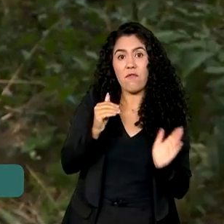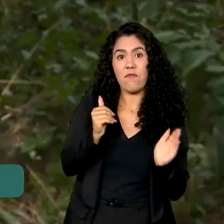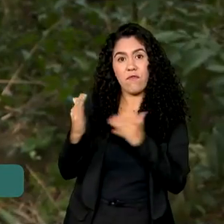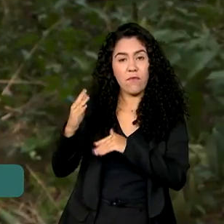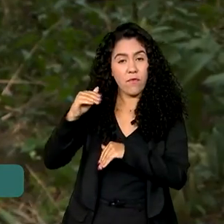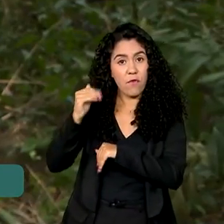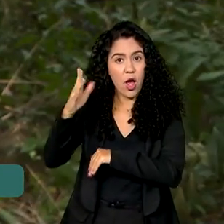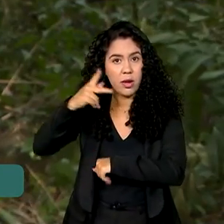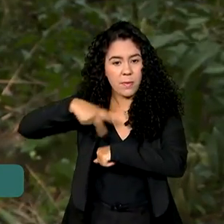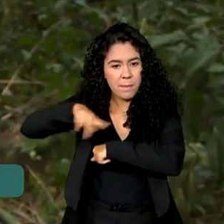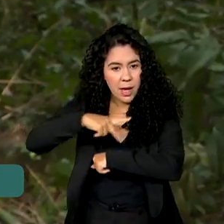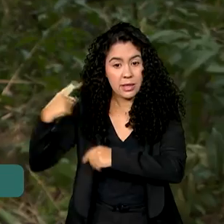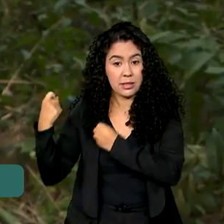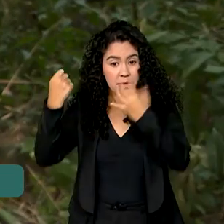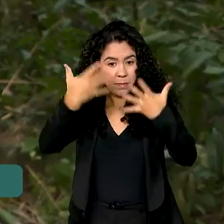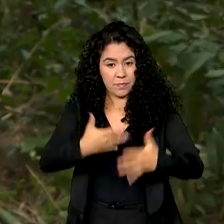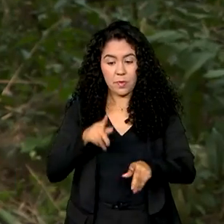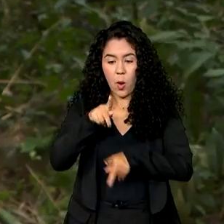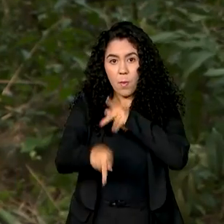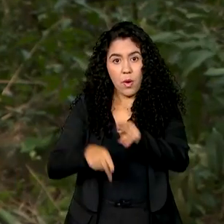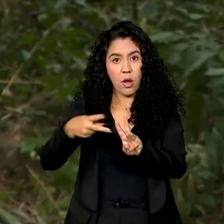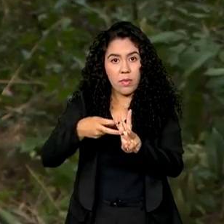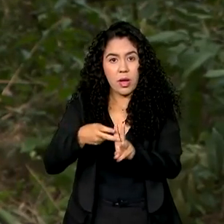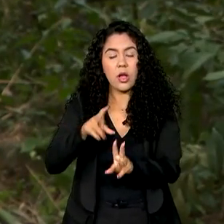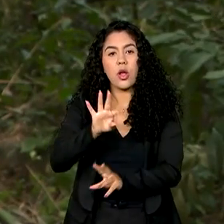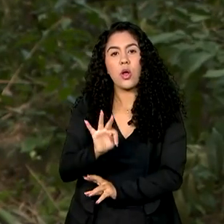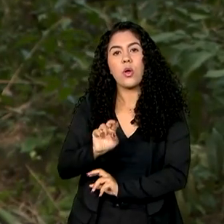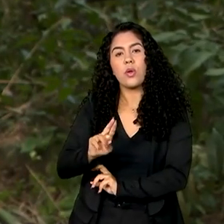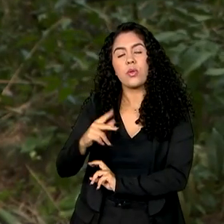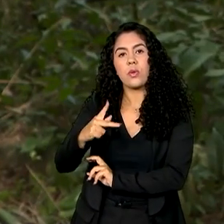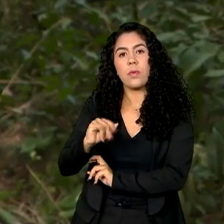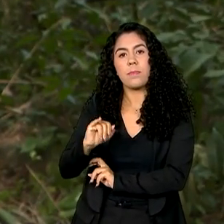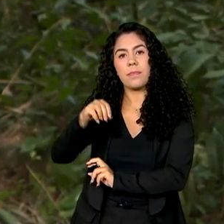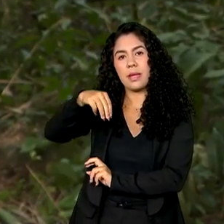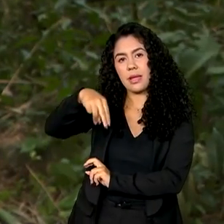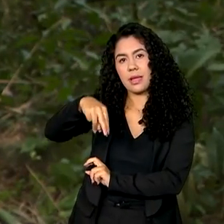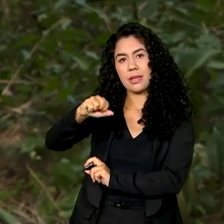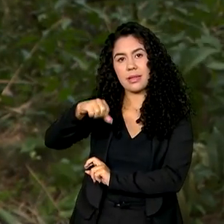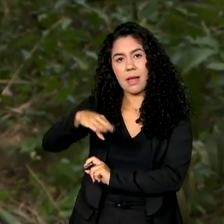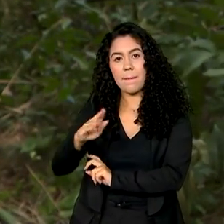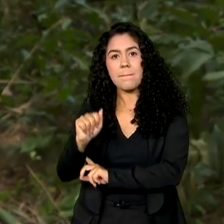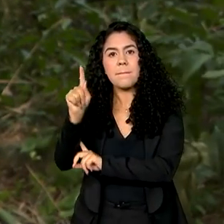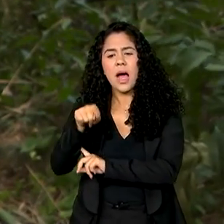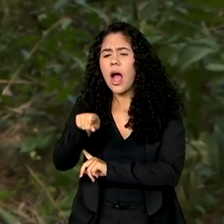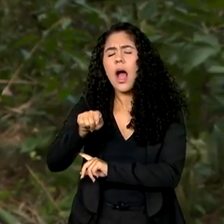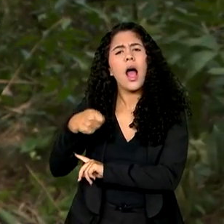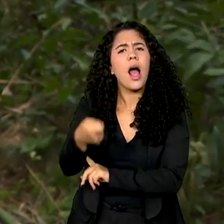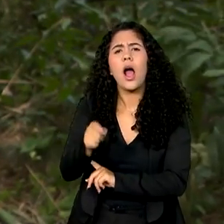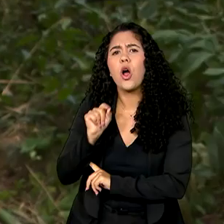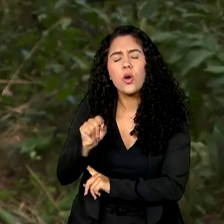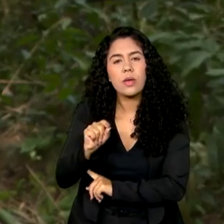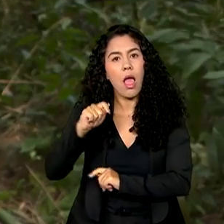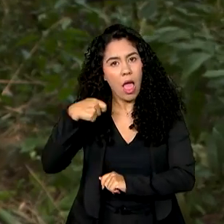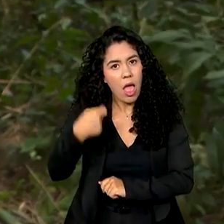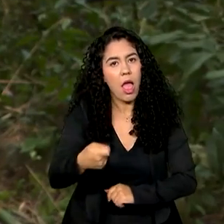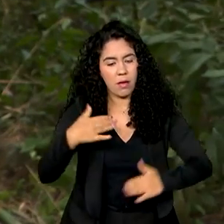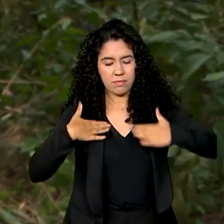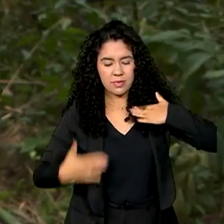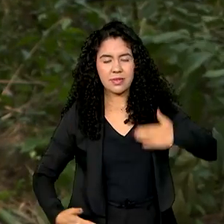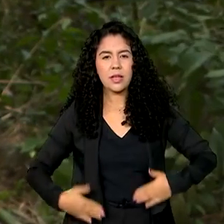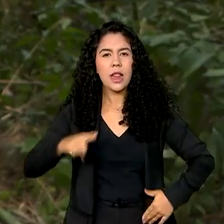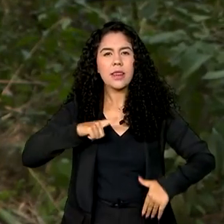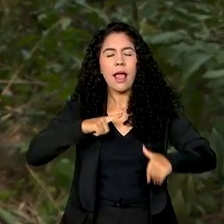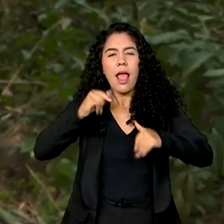Do ponto de vista dos Tupinambás, ele é um ancião, ele é um ser vivo que traz energia,